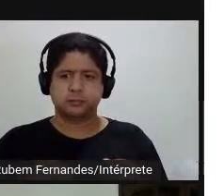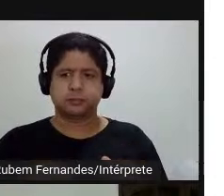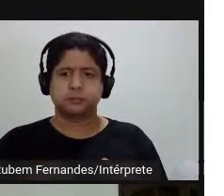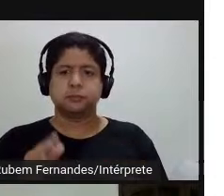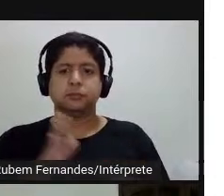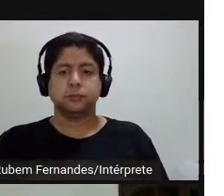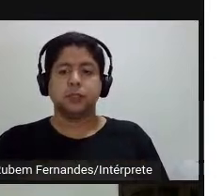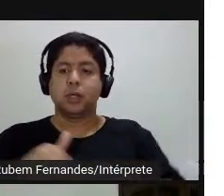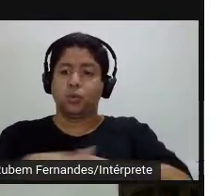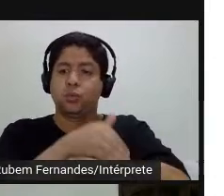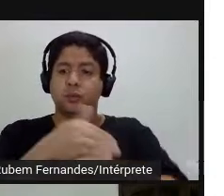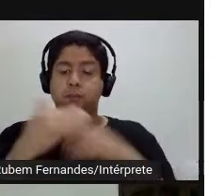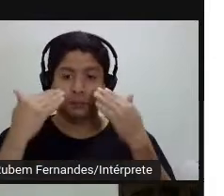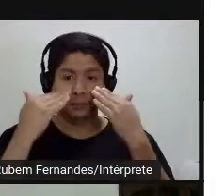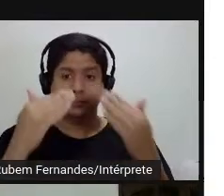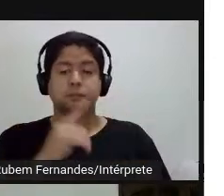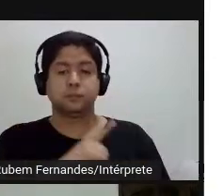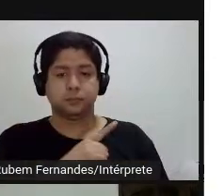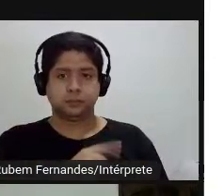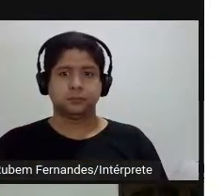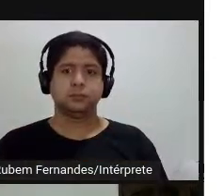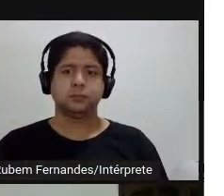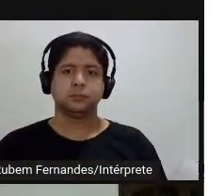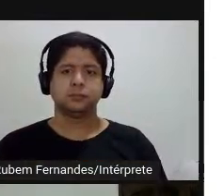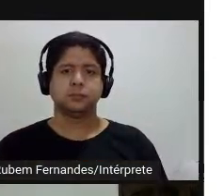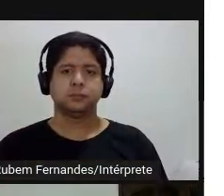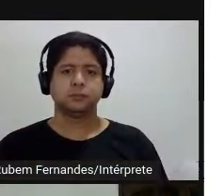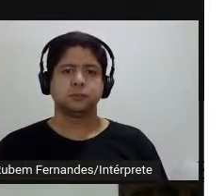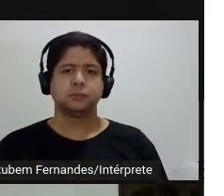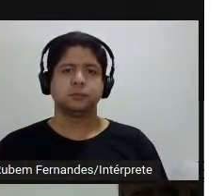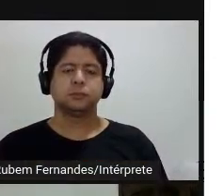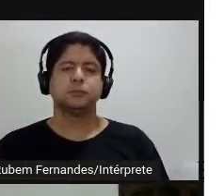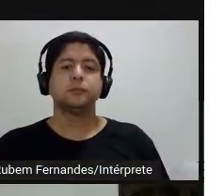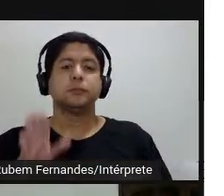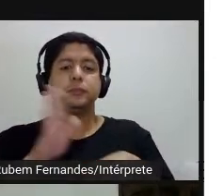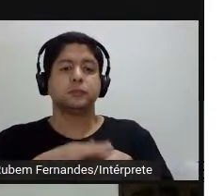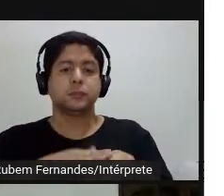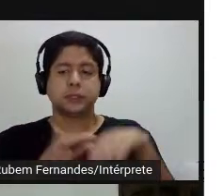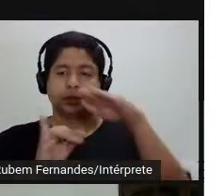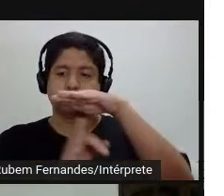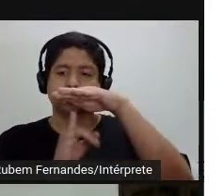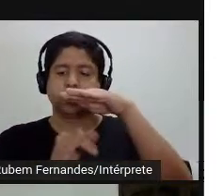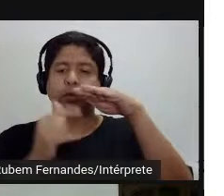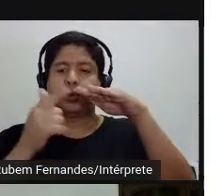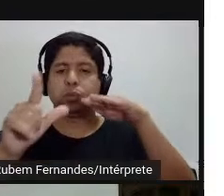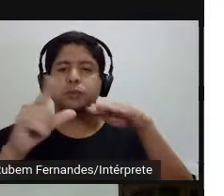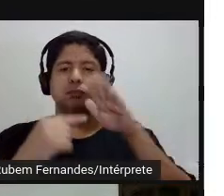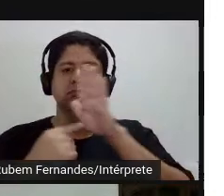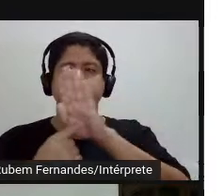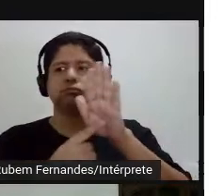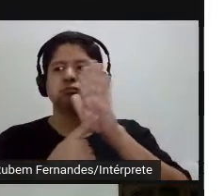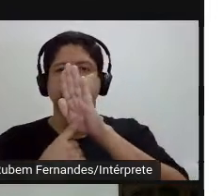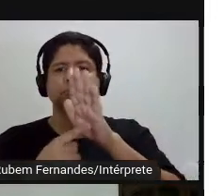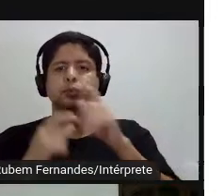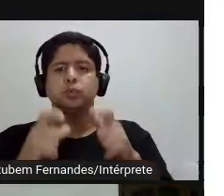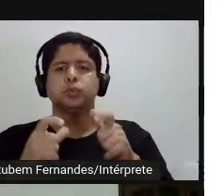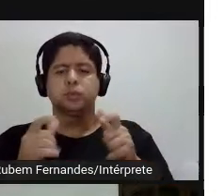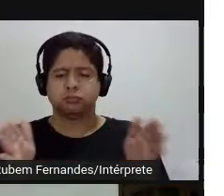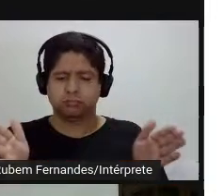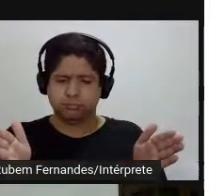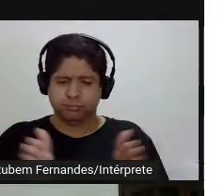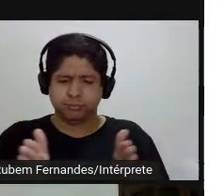proporciona, e aí o tipo de instituição que você vai trabalhar também vai alterar muito, você está num pequeno espaço